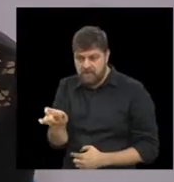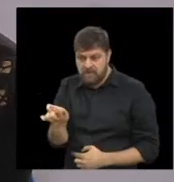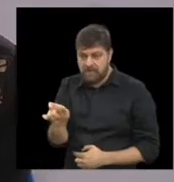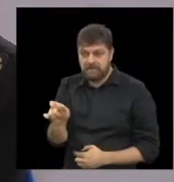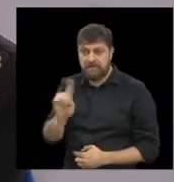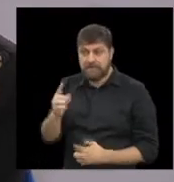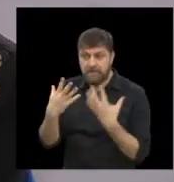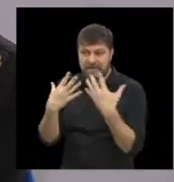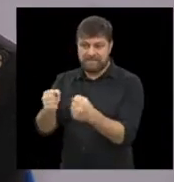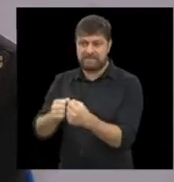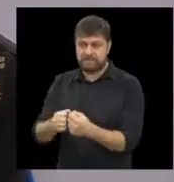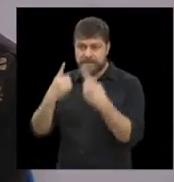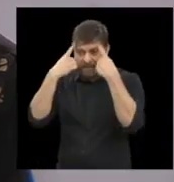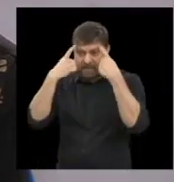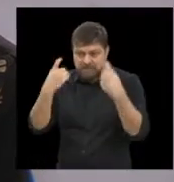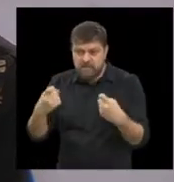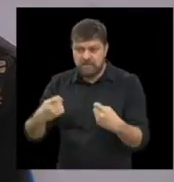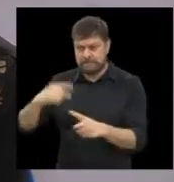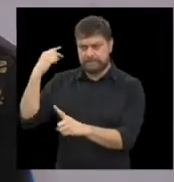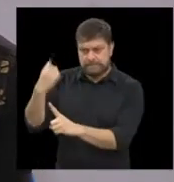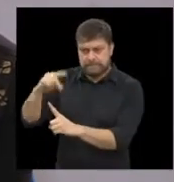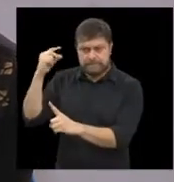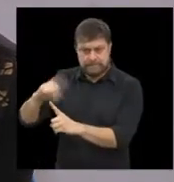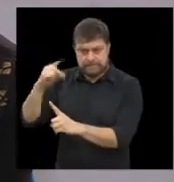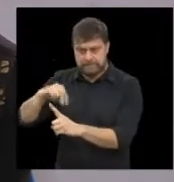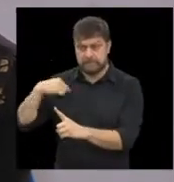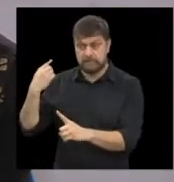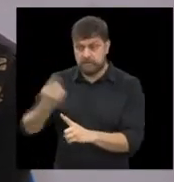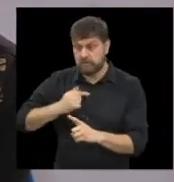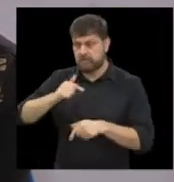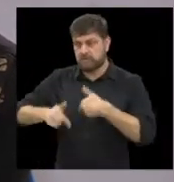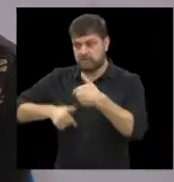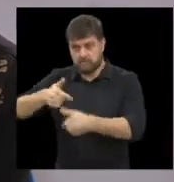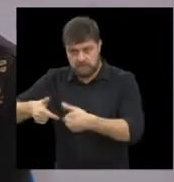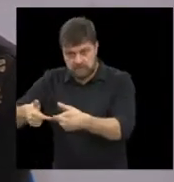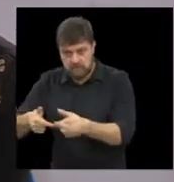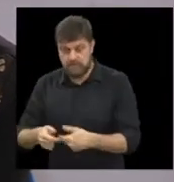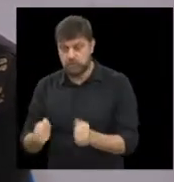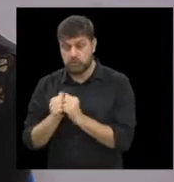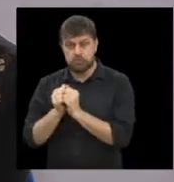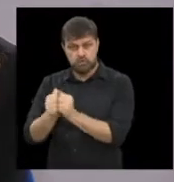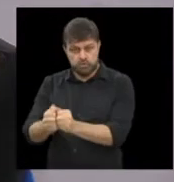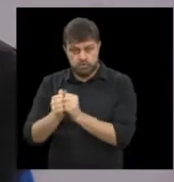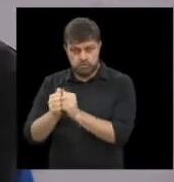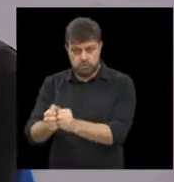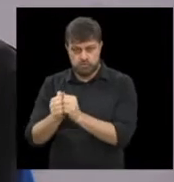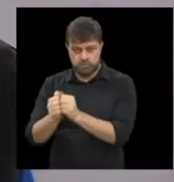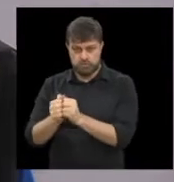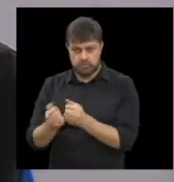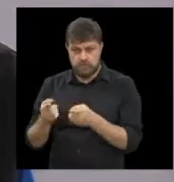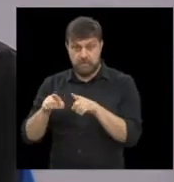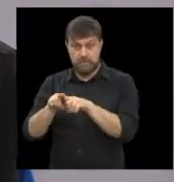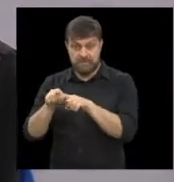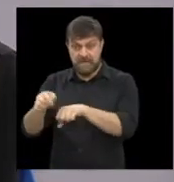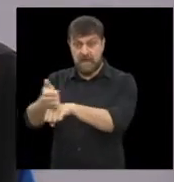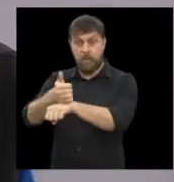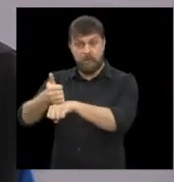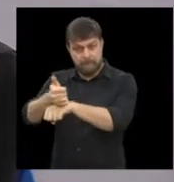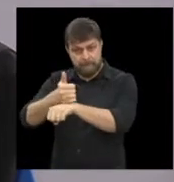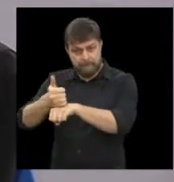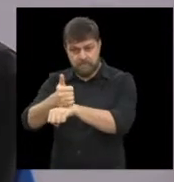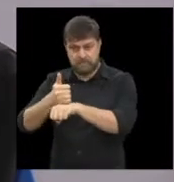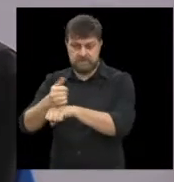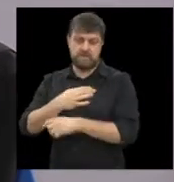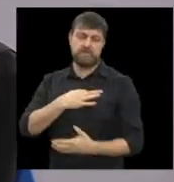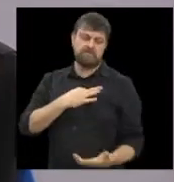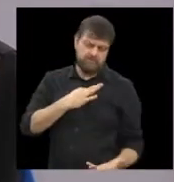esse trabalho, ele é feito aqui, junto com a parceria dos profissionais voluntários que se dispõem